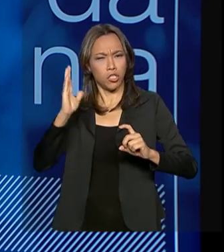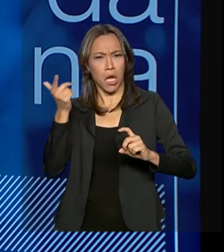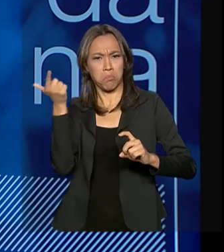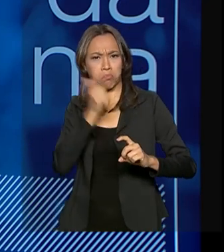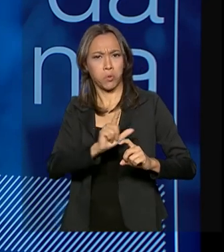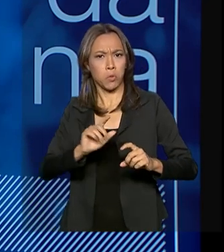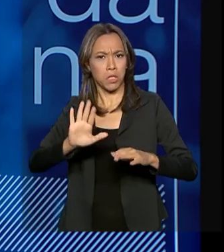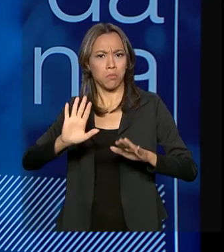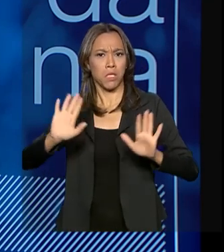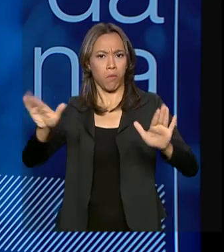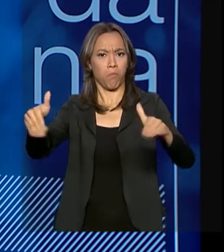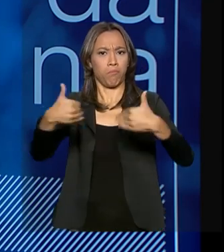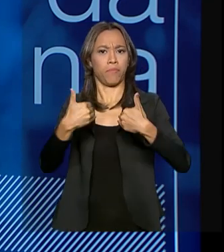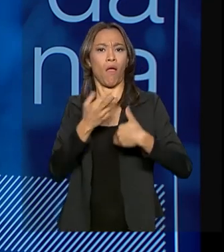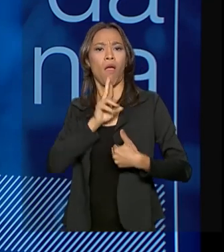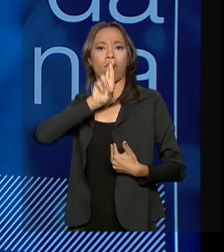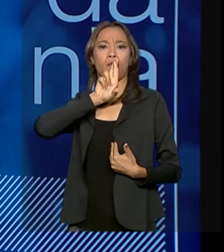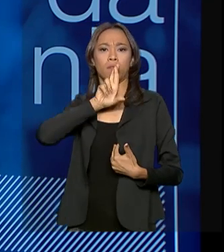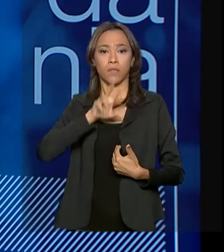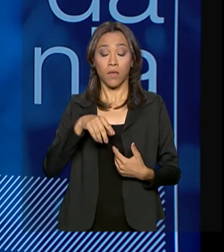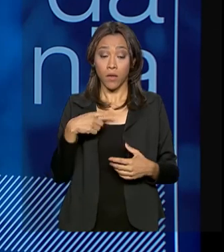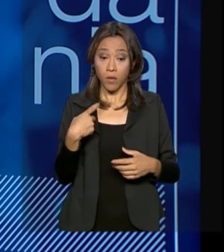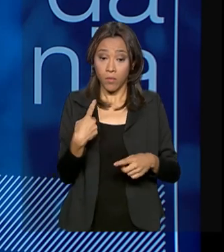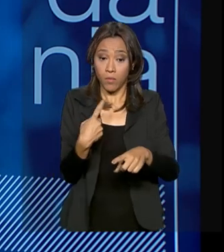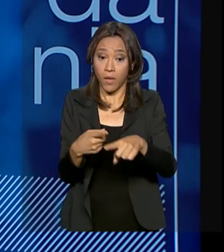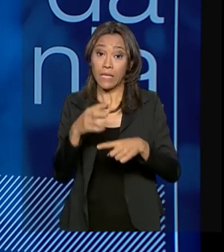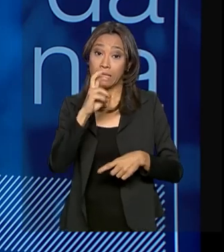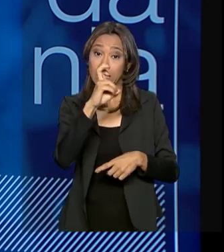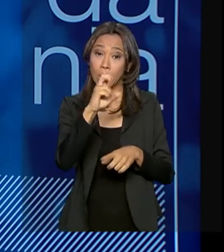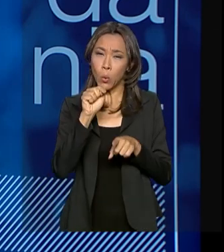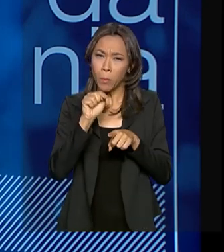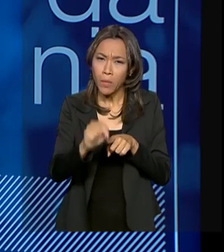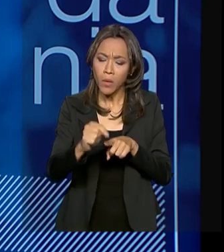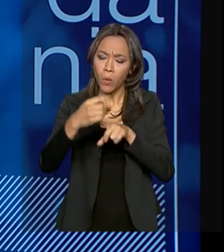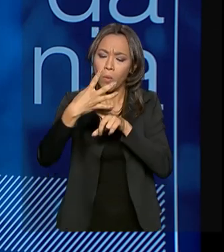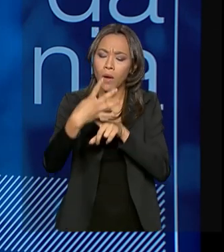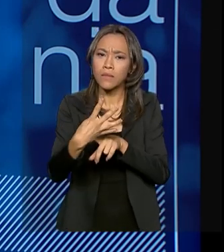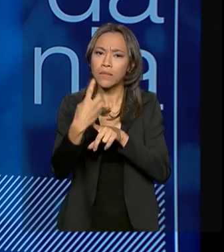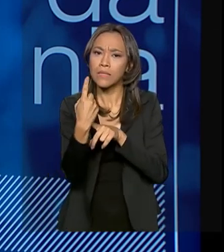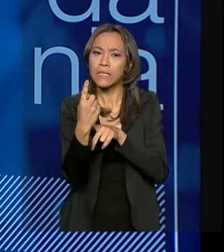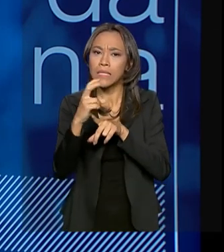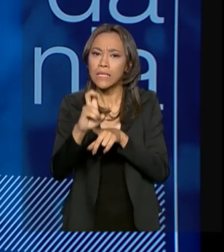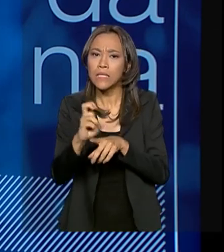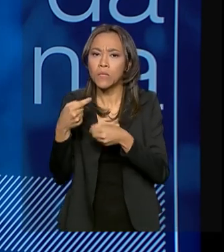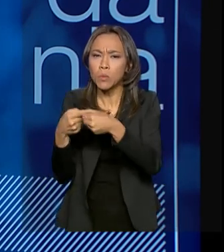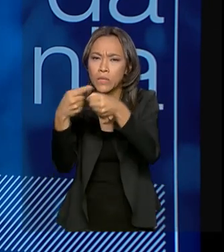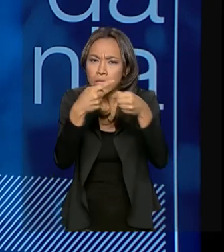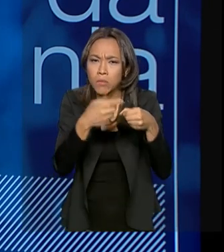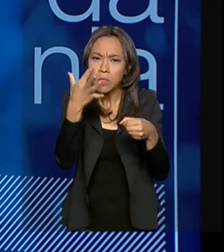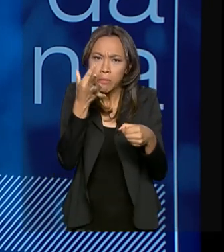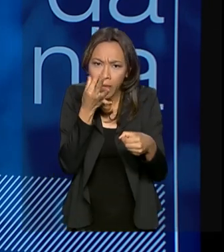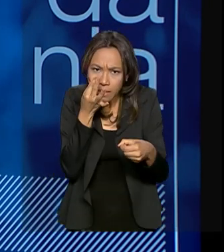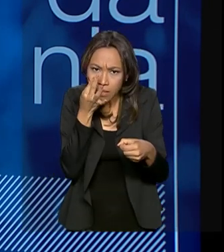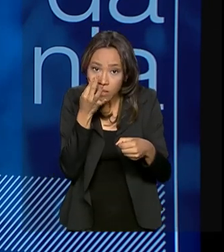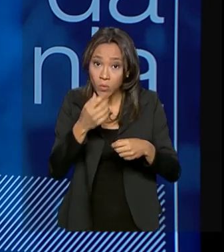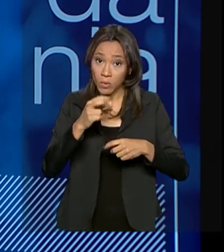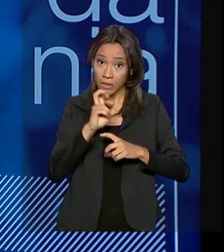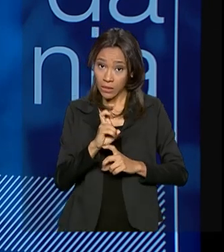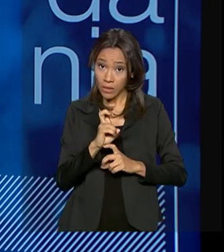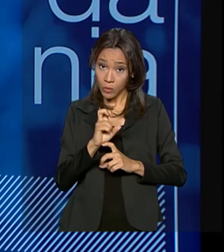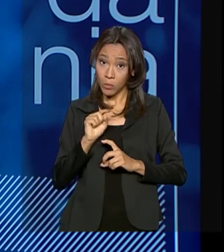Porque a Caixa, como está em 5.415 municípios dos 5.570,